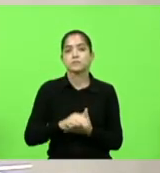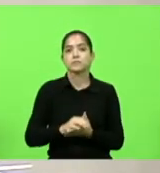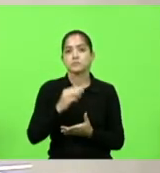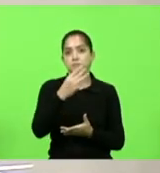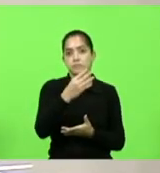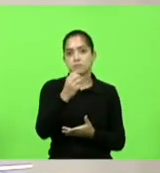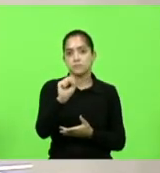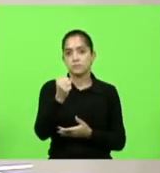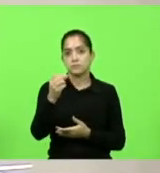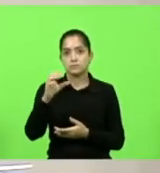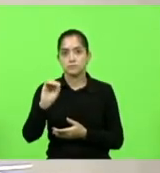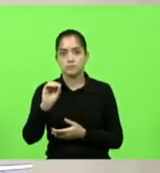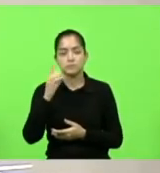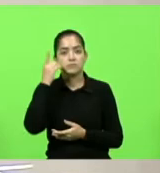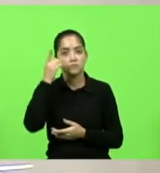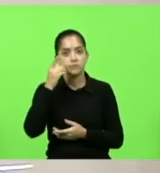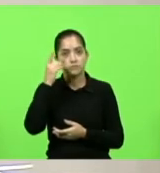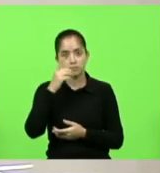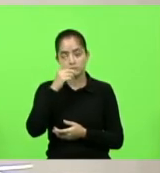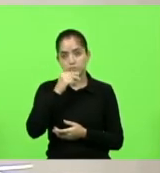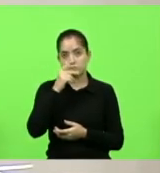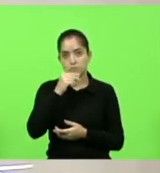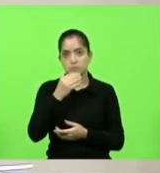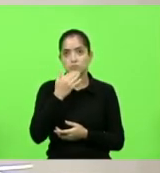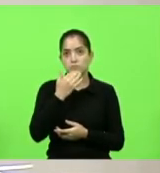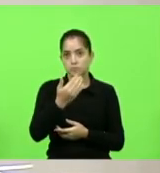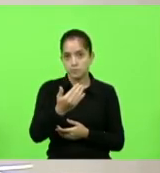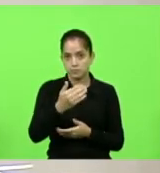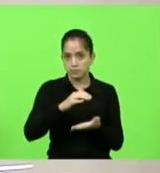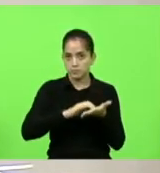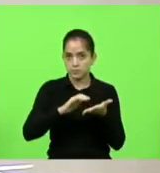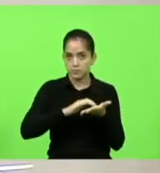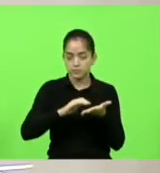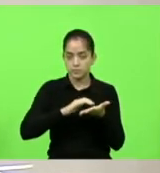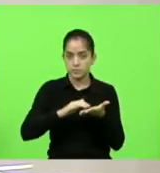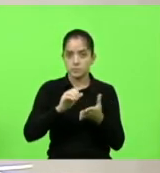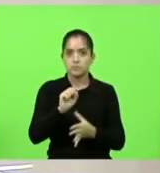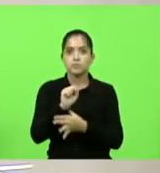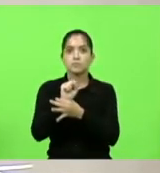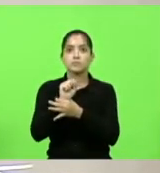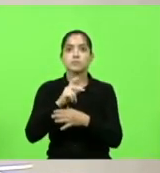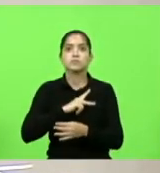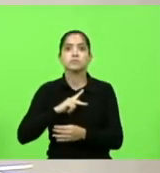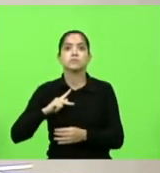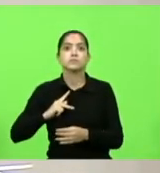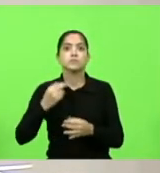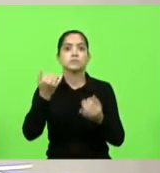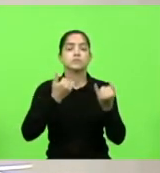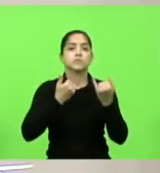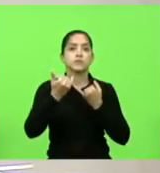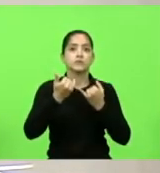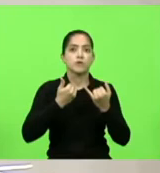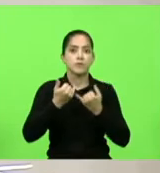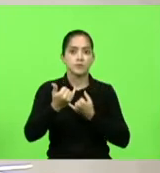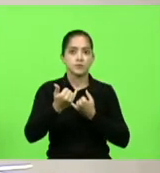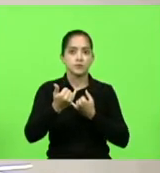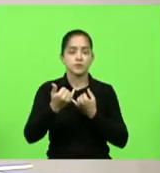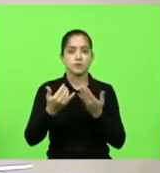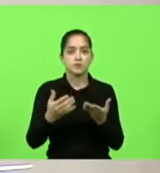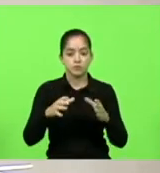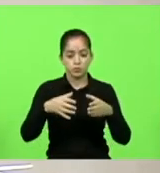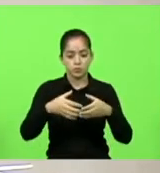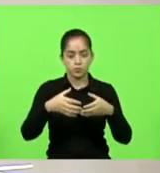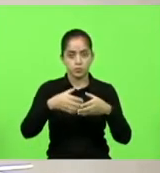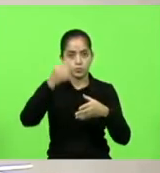Deputado Kennedy Nunes, solicitando ao secretário do Estado de Segurança Pública informações acerca do Corpo de